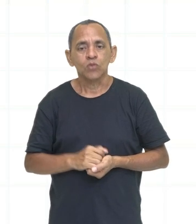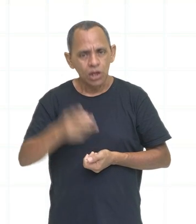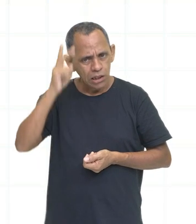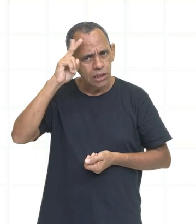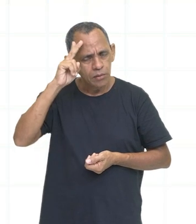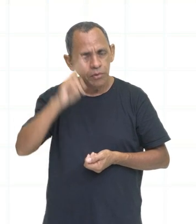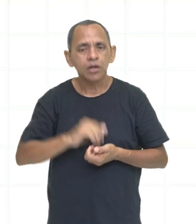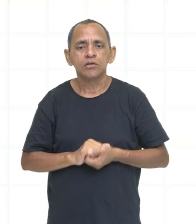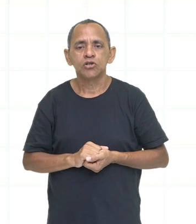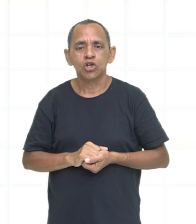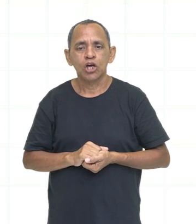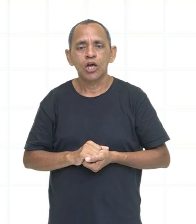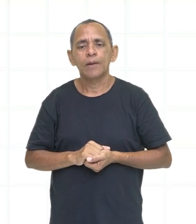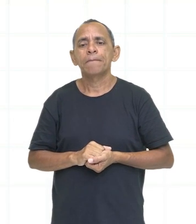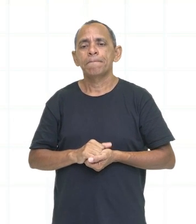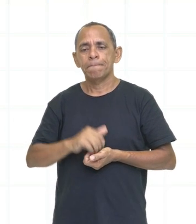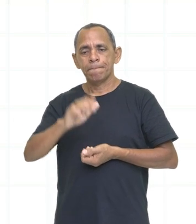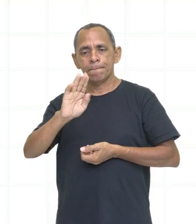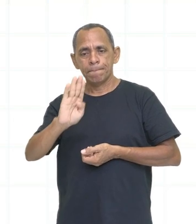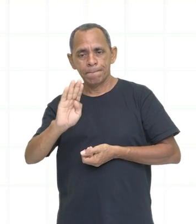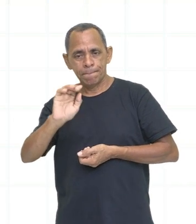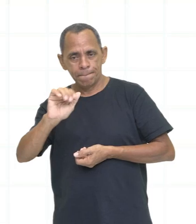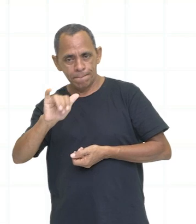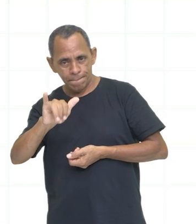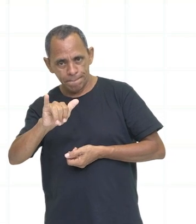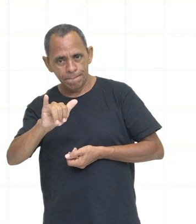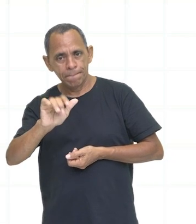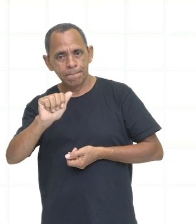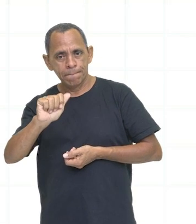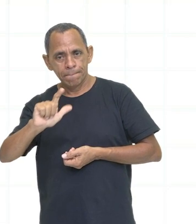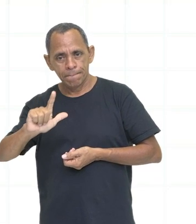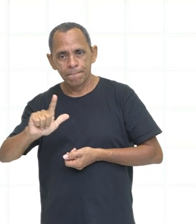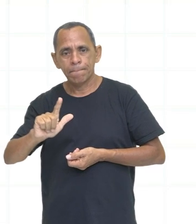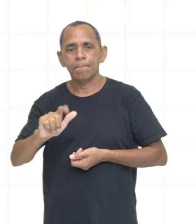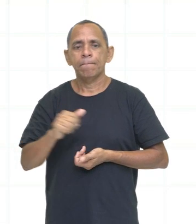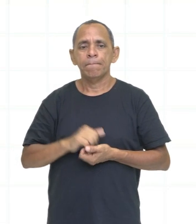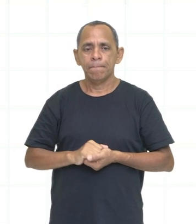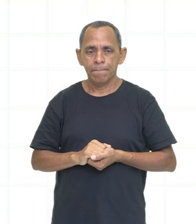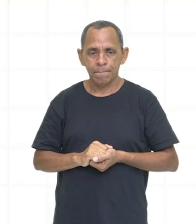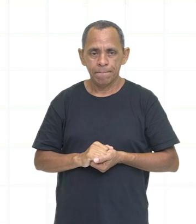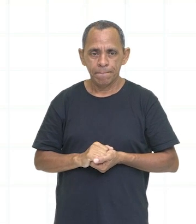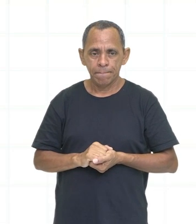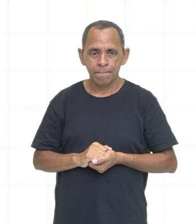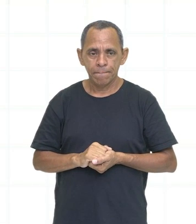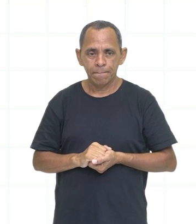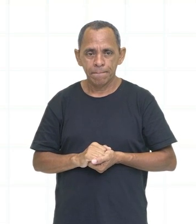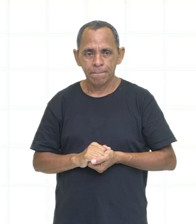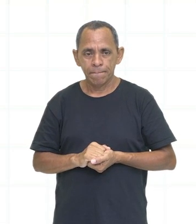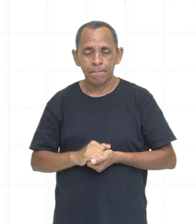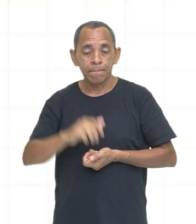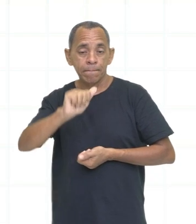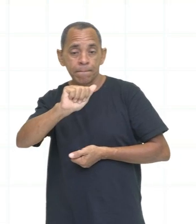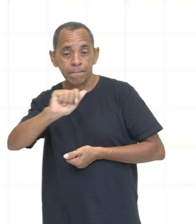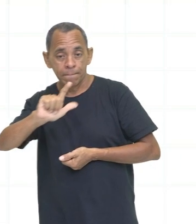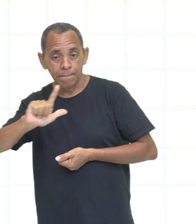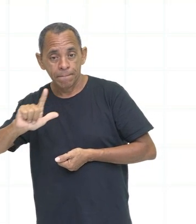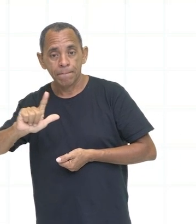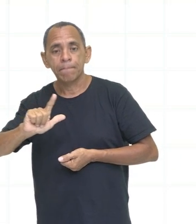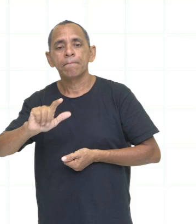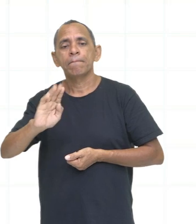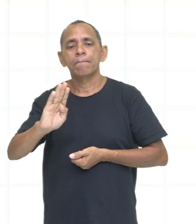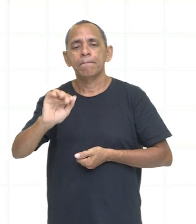completamente sozinho, né? Se eu tirar o all, vai ficar sozinho. All by yourself, completamente sozinho.